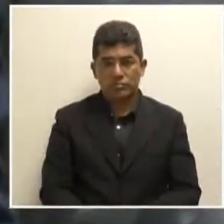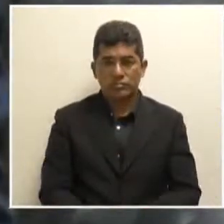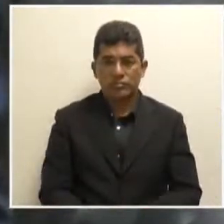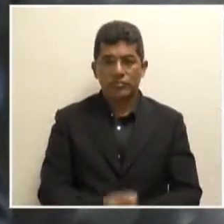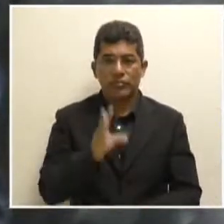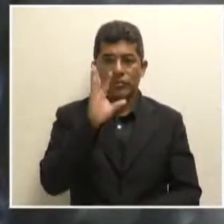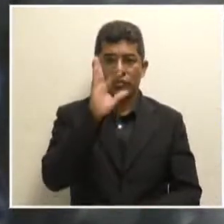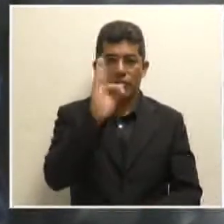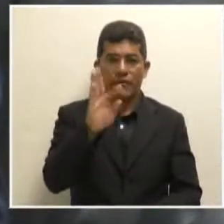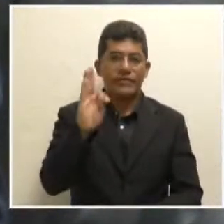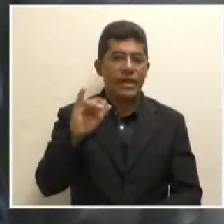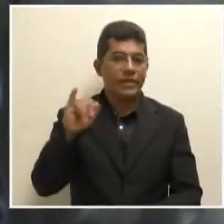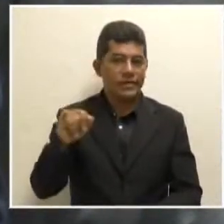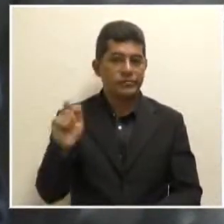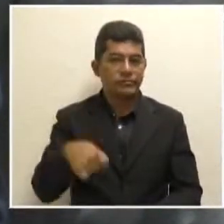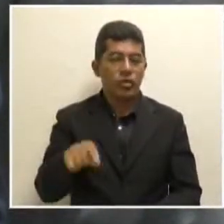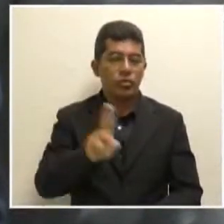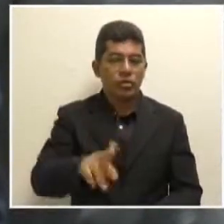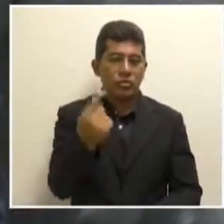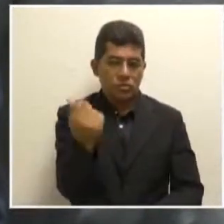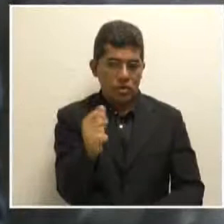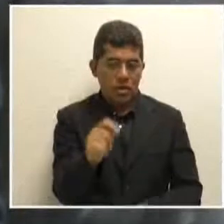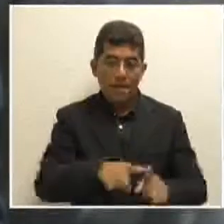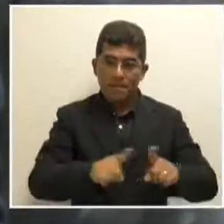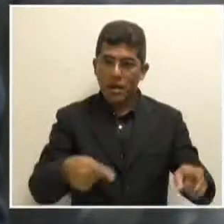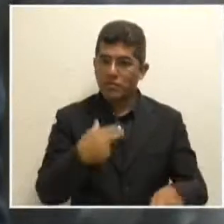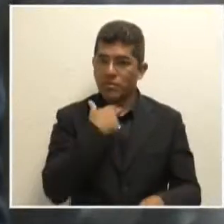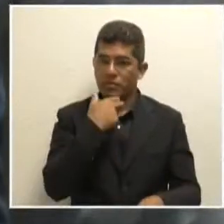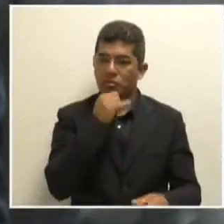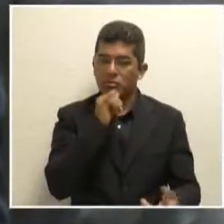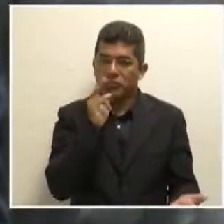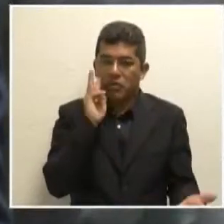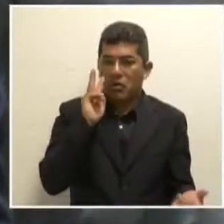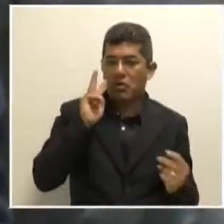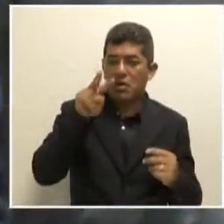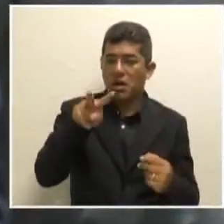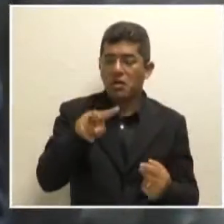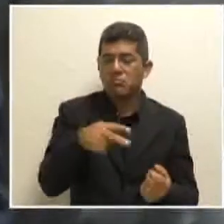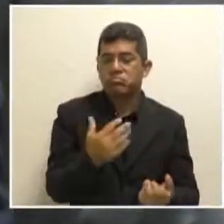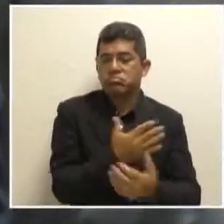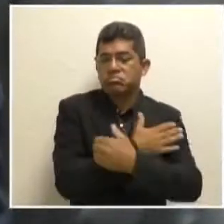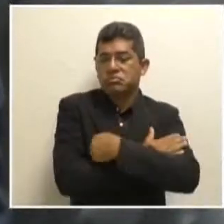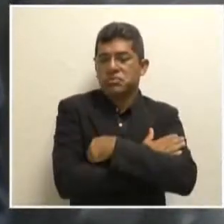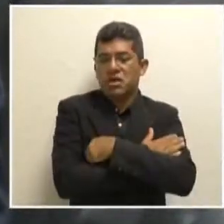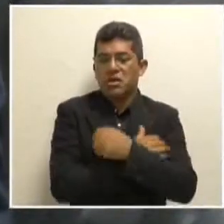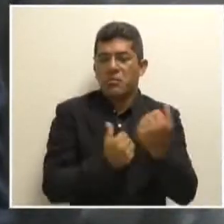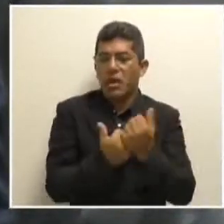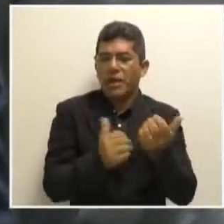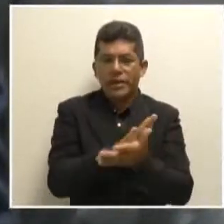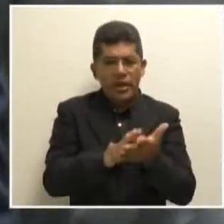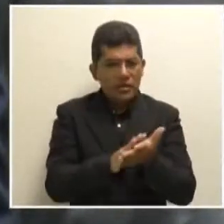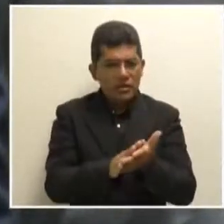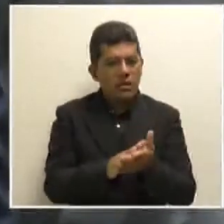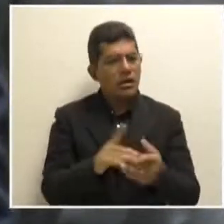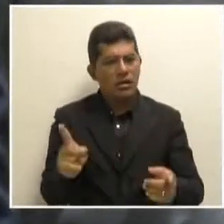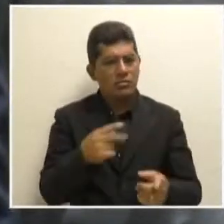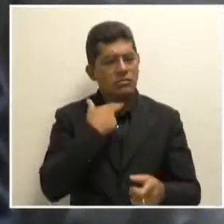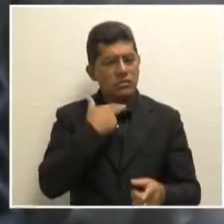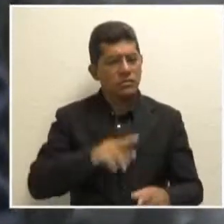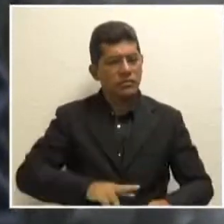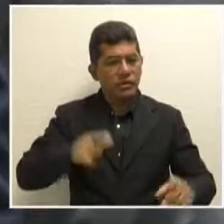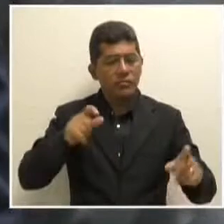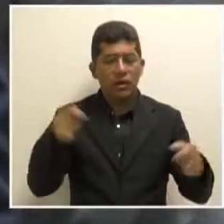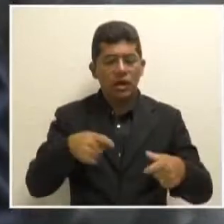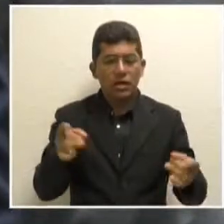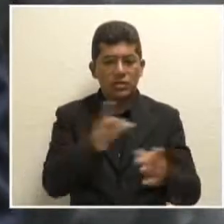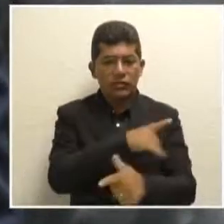do FTI em custeio mas nós não podemos cruzar os braços e não apoiar qualquer iniciativa para minimizar o